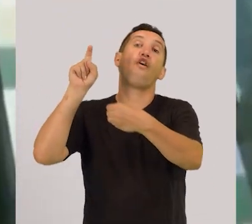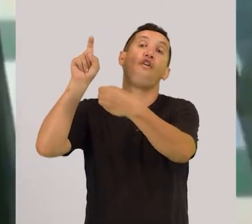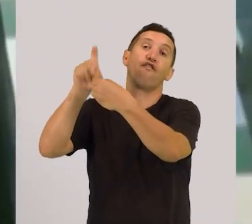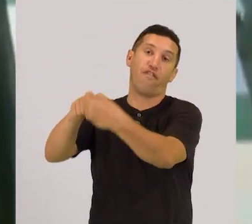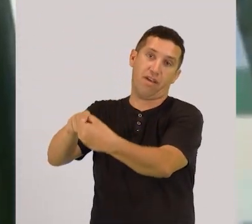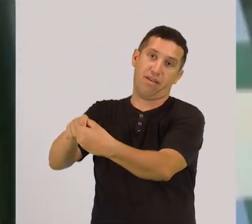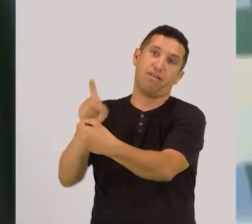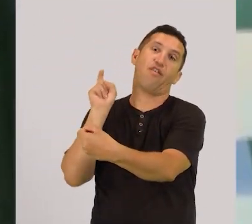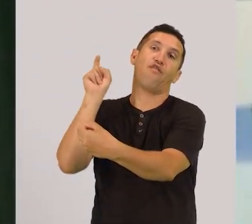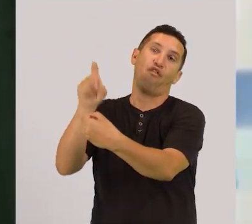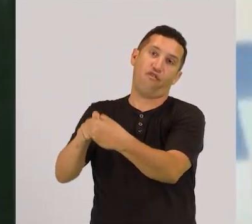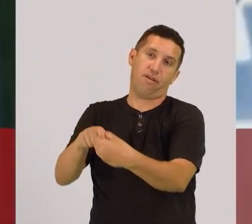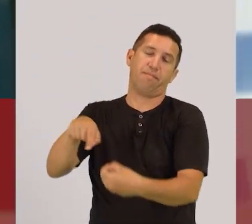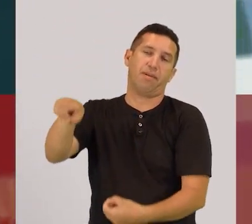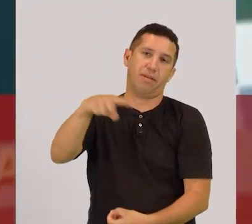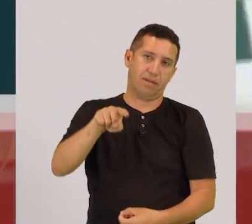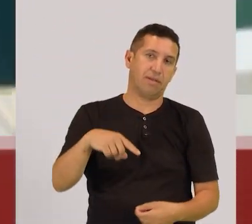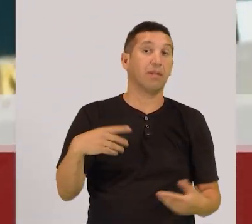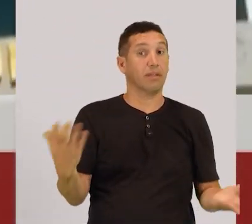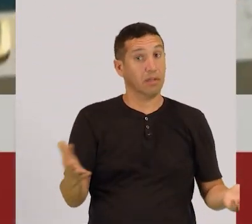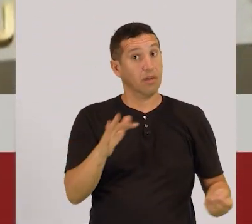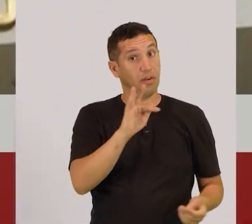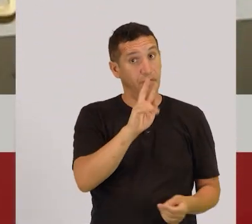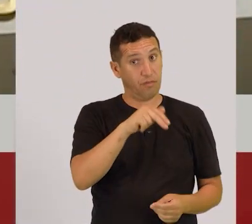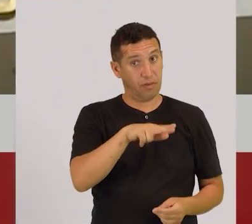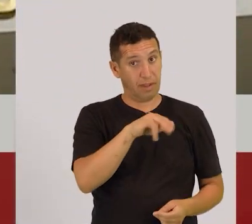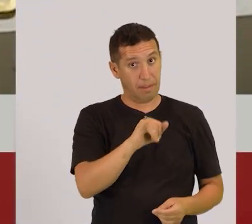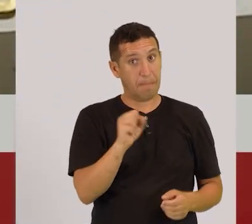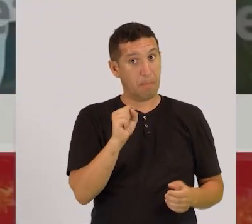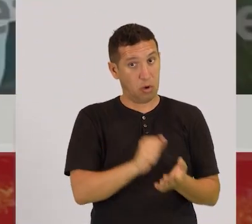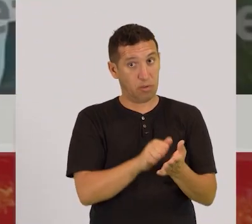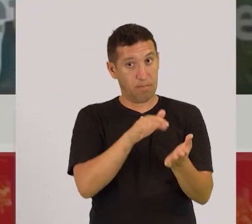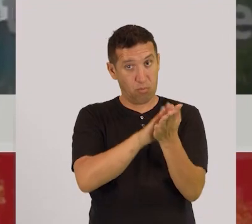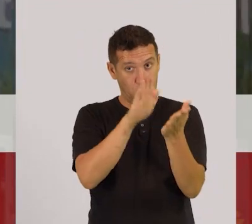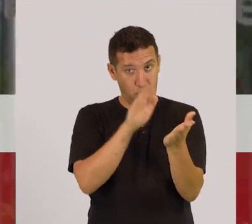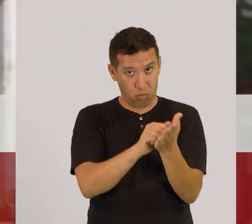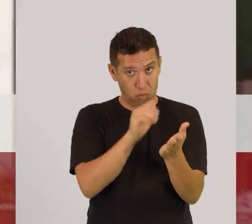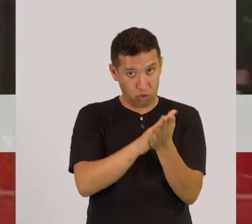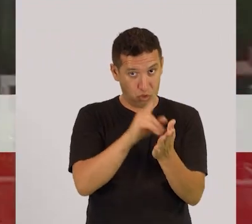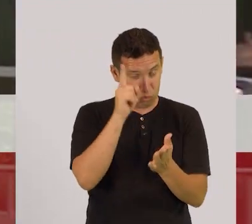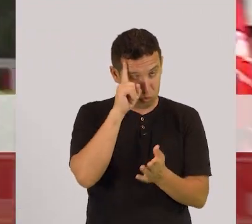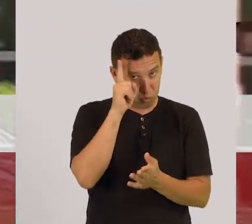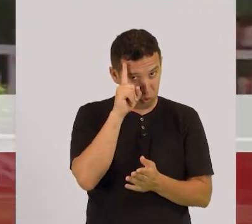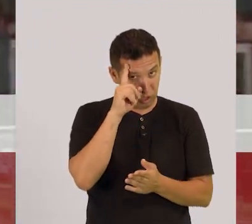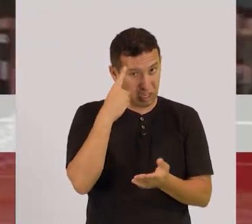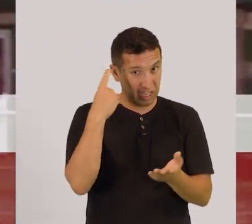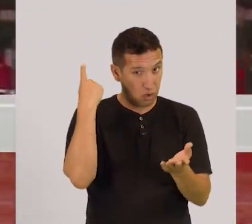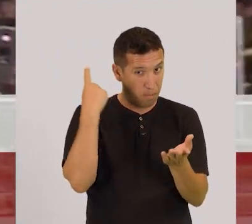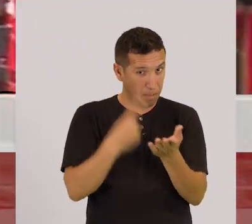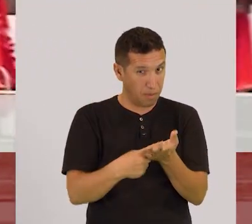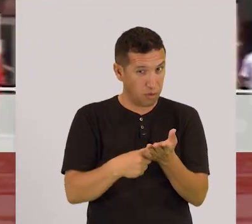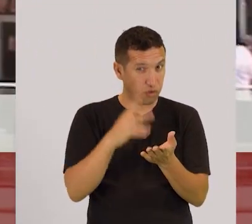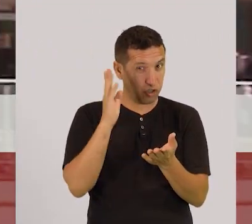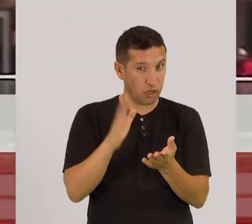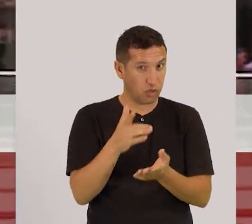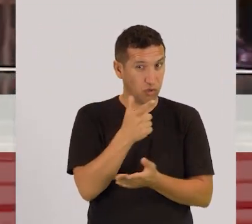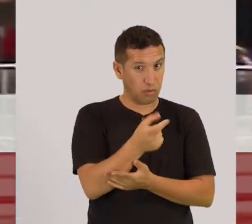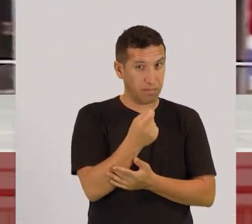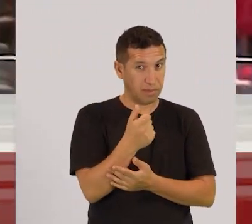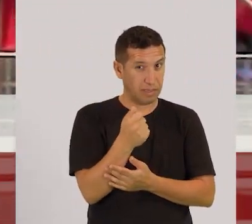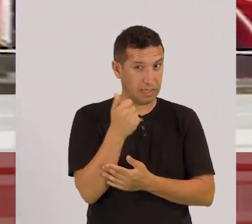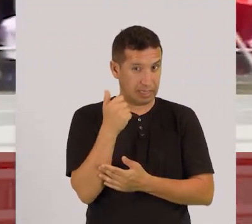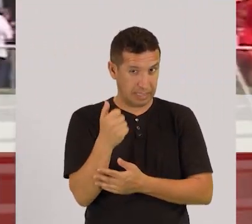decisão do Superior Tribunal de Justiça, a FUNAI pode pagar multa diária pelo descumprimento dos compromissos firmados em 2007,